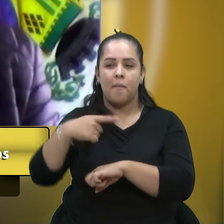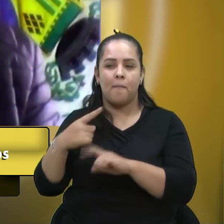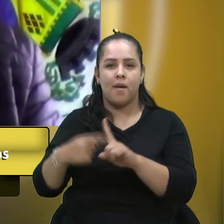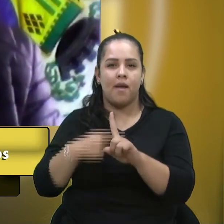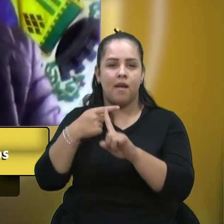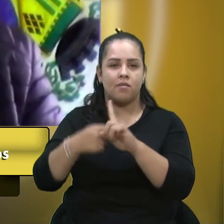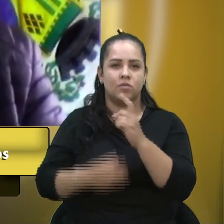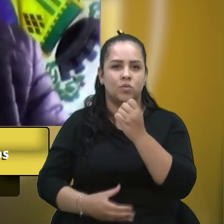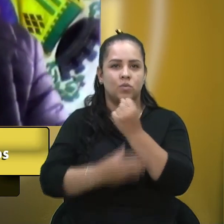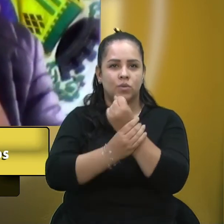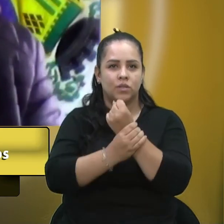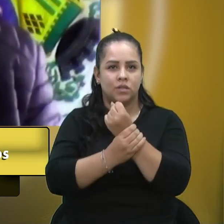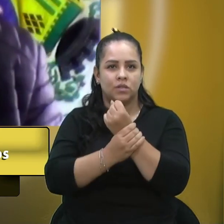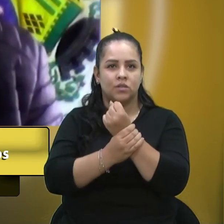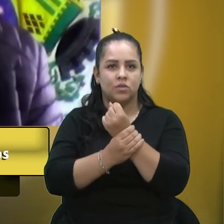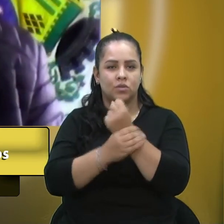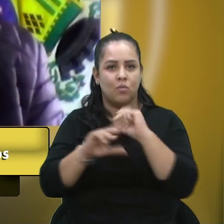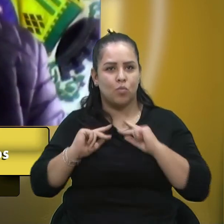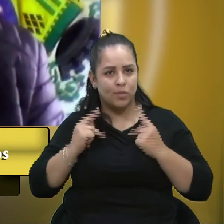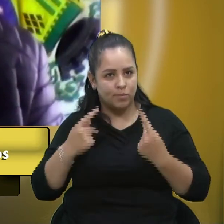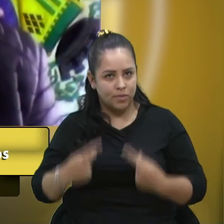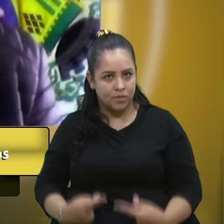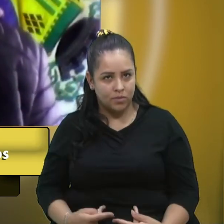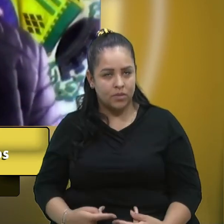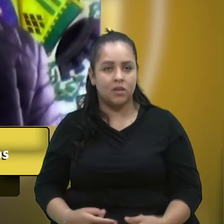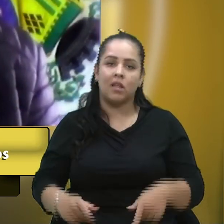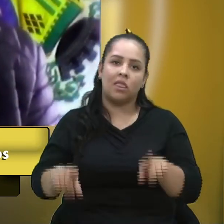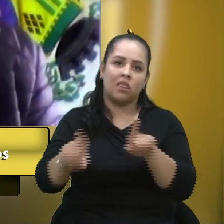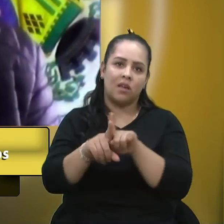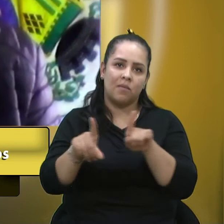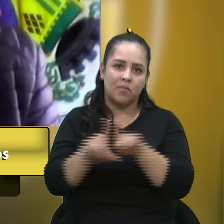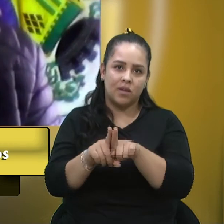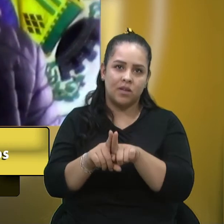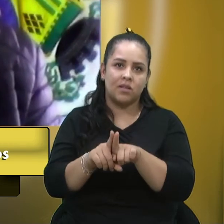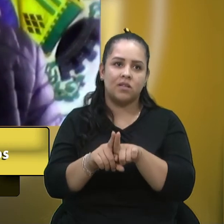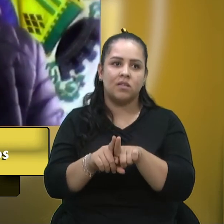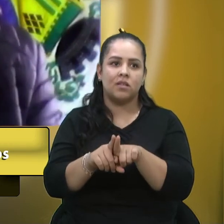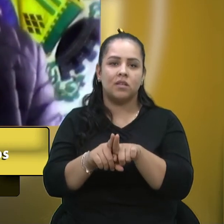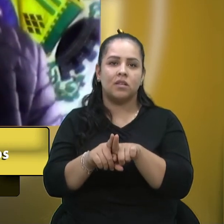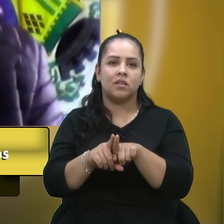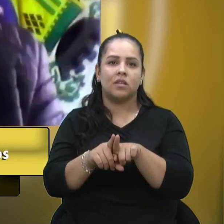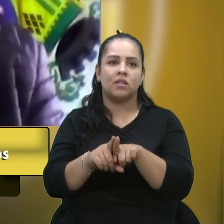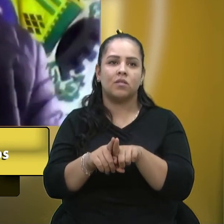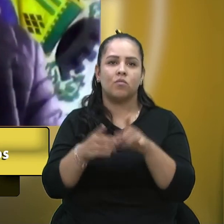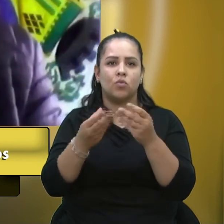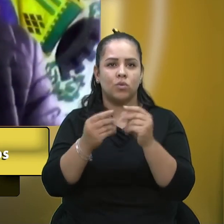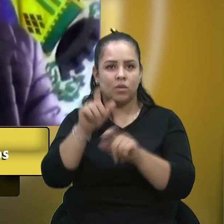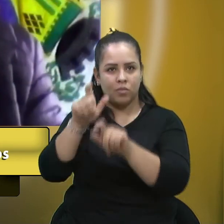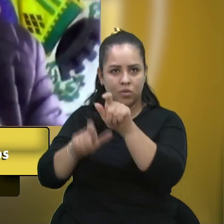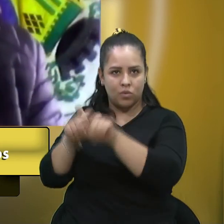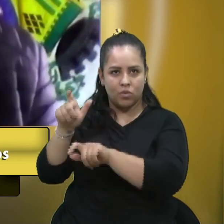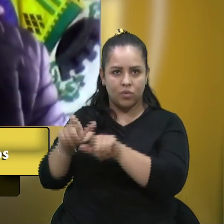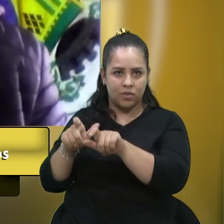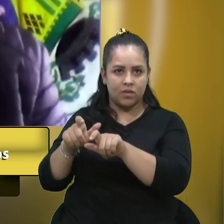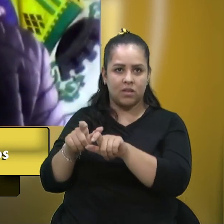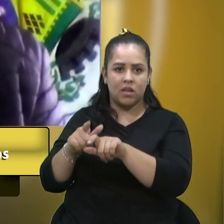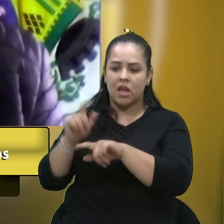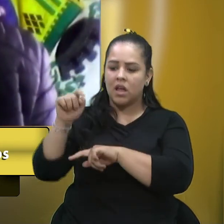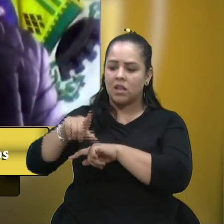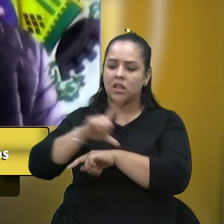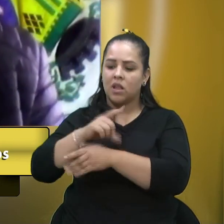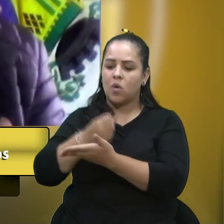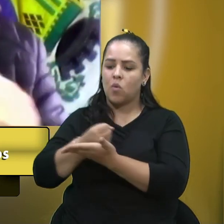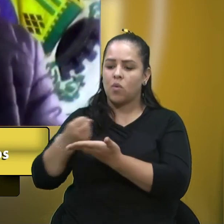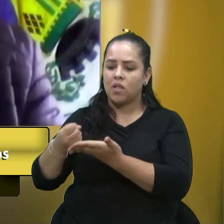uma situação de humanização e também, de uma certa forma, muitas pessoas que ali tinham contratos